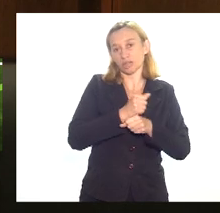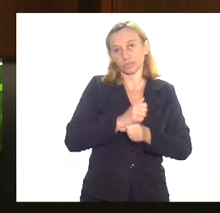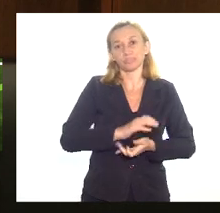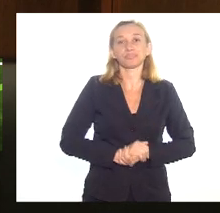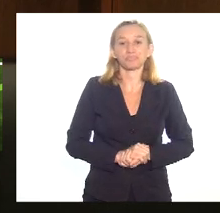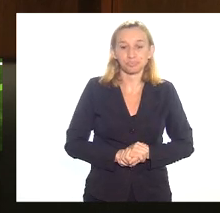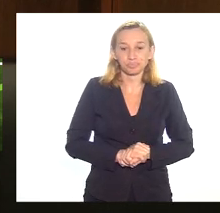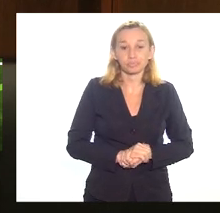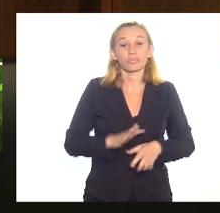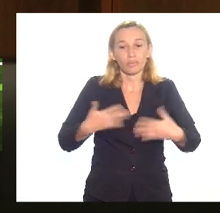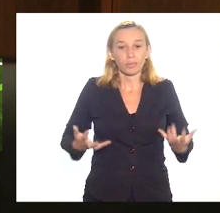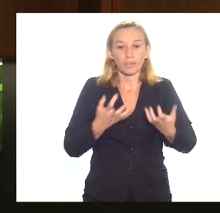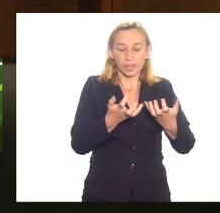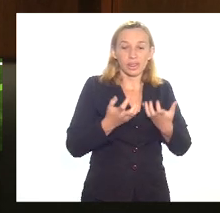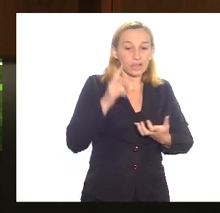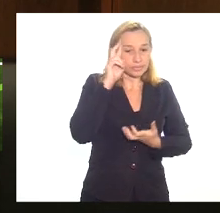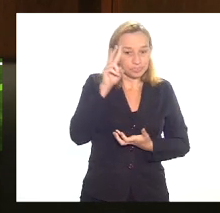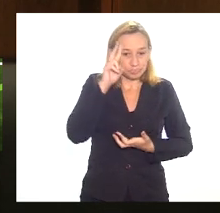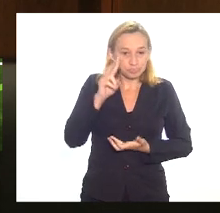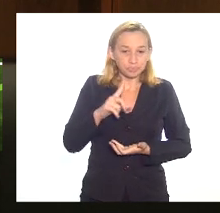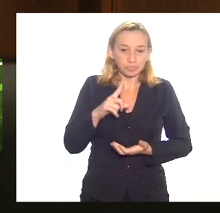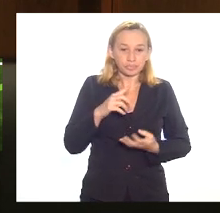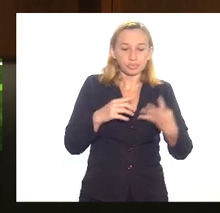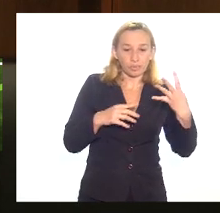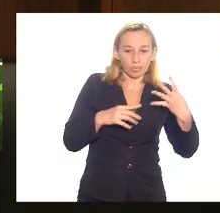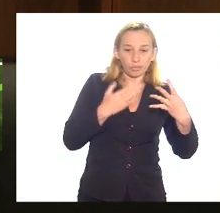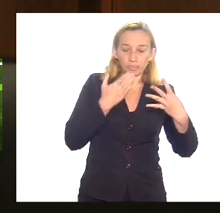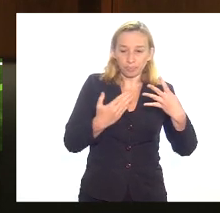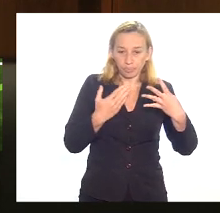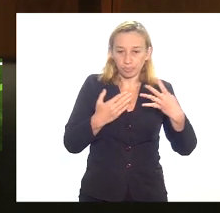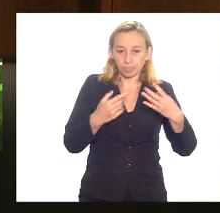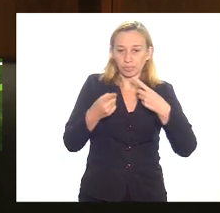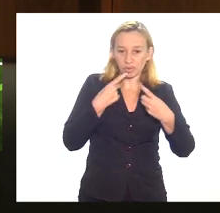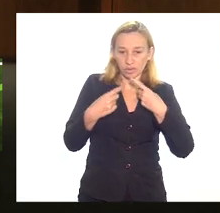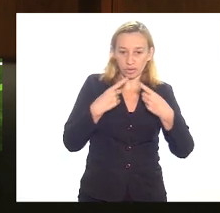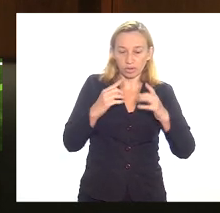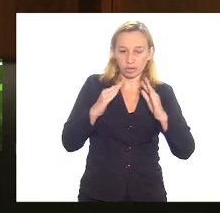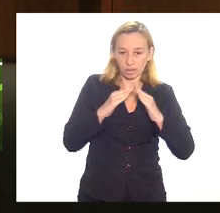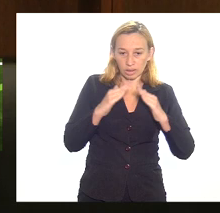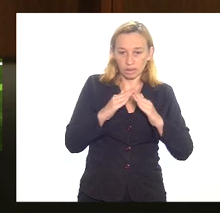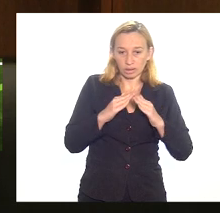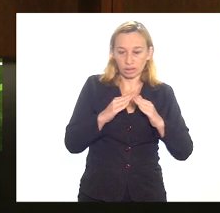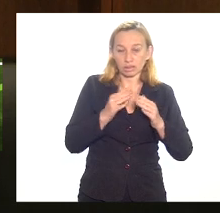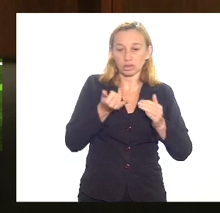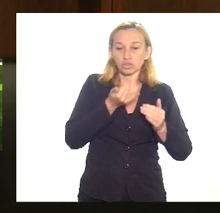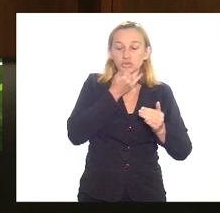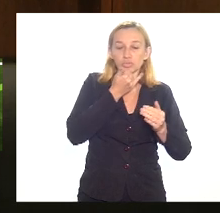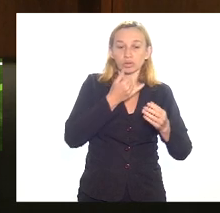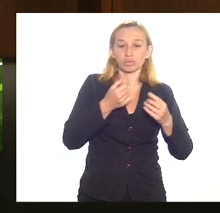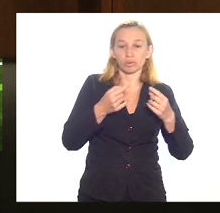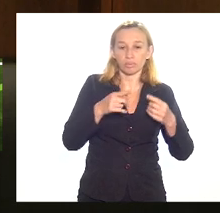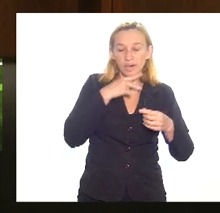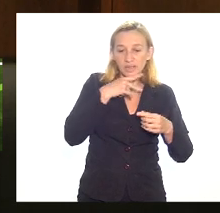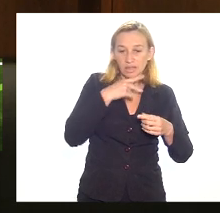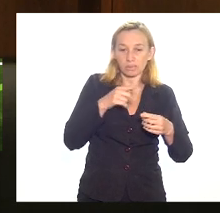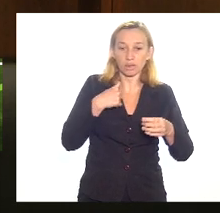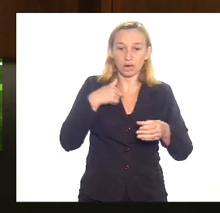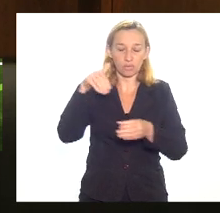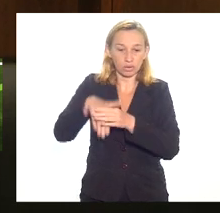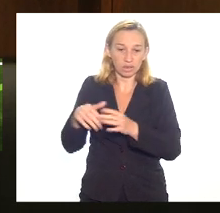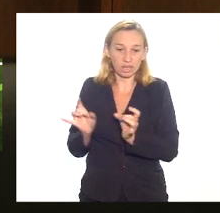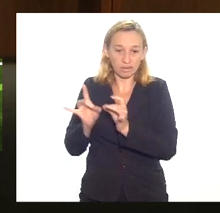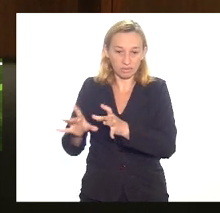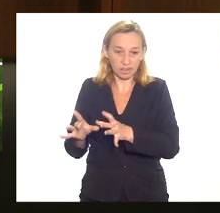então quero lembrar eu tive quatro pedidos de expulsão do meu partido por conta de eu ter votado a favor da privação da CEDAI